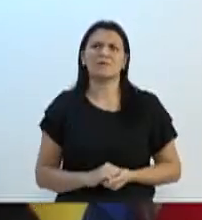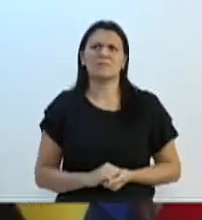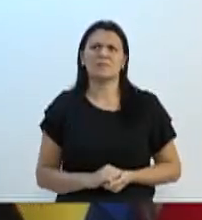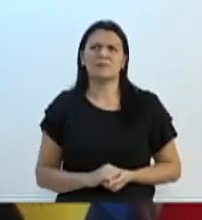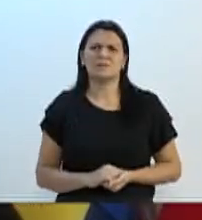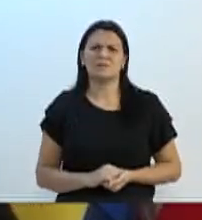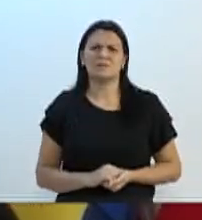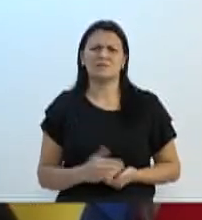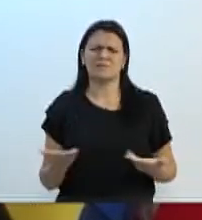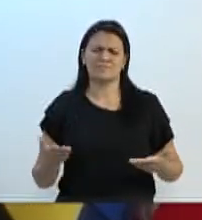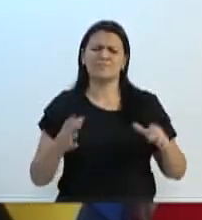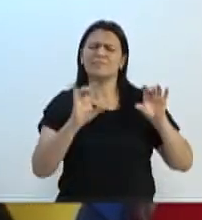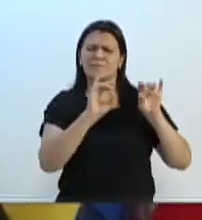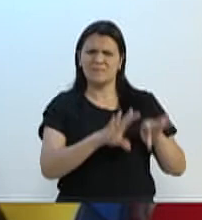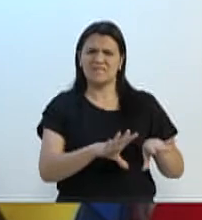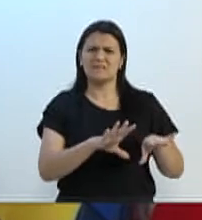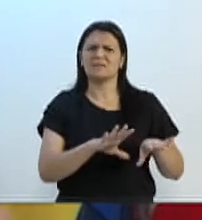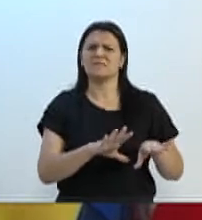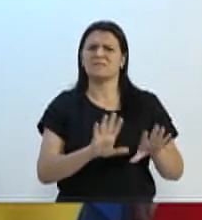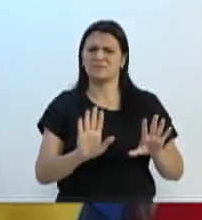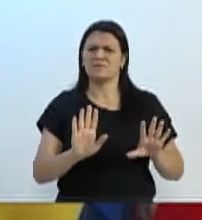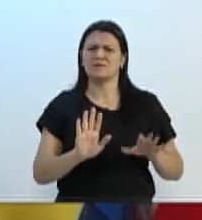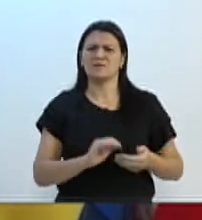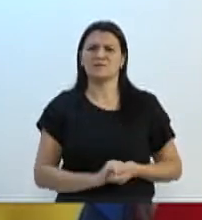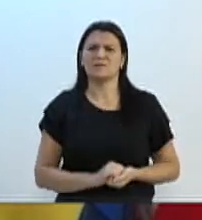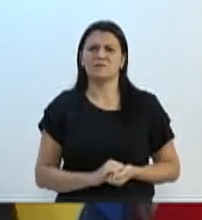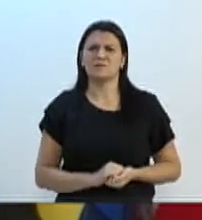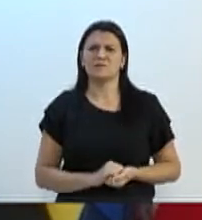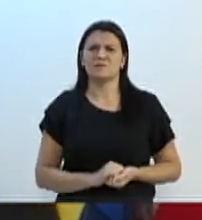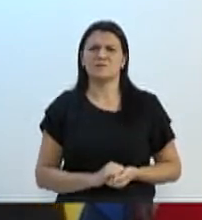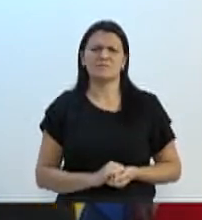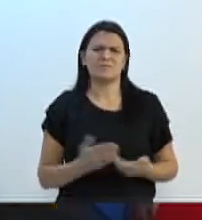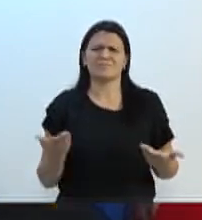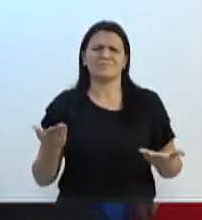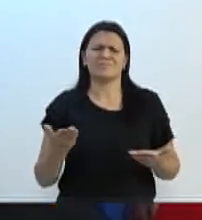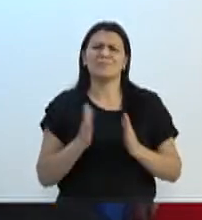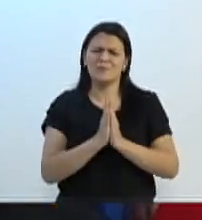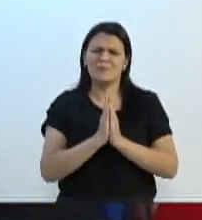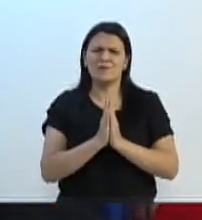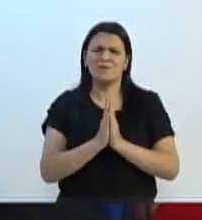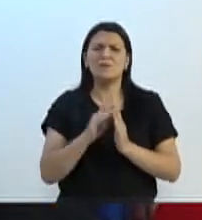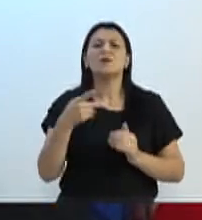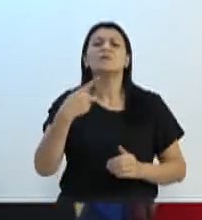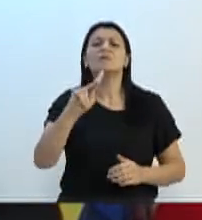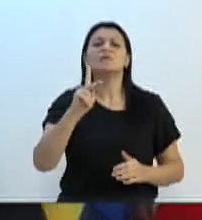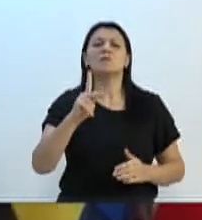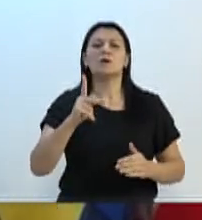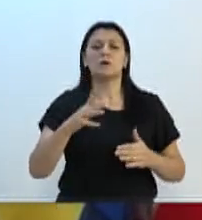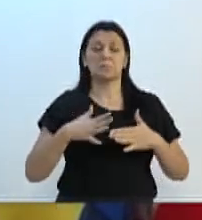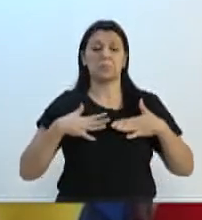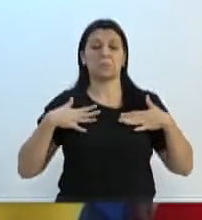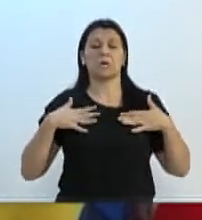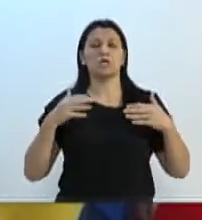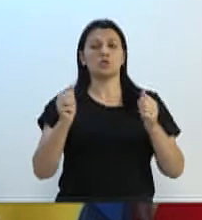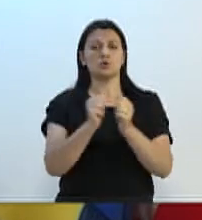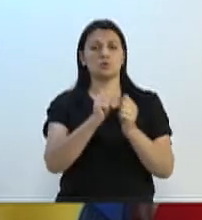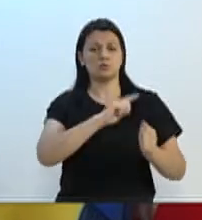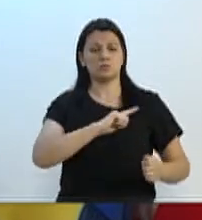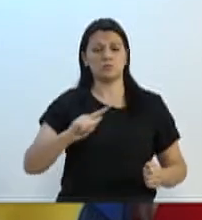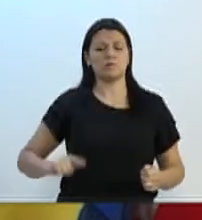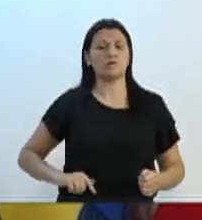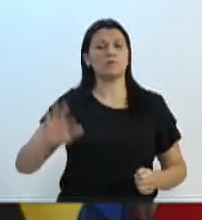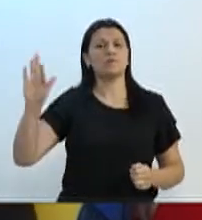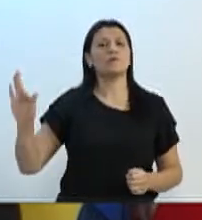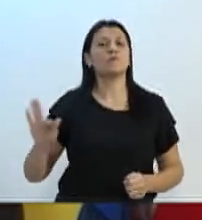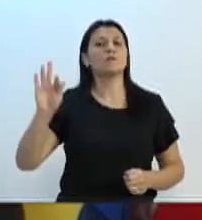larga esse Aliança, então, já antes, nem começou, já larga, cara. Sai fora. Pelo amor de Deus, cadê o teu prestígio com o governo federal? Cadê o teu